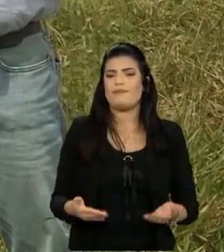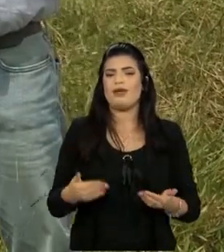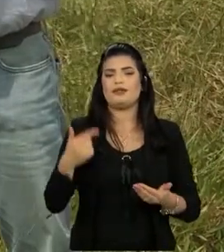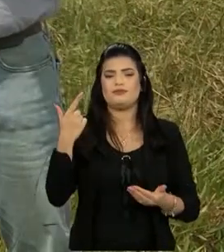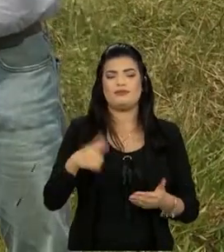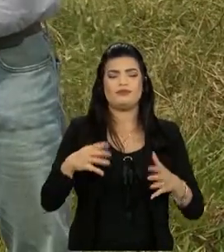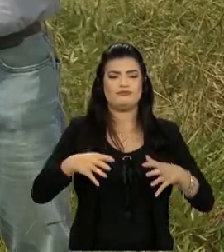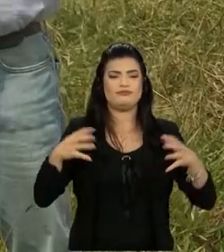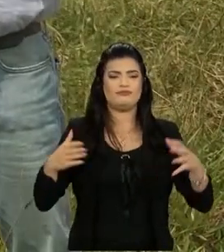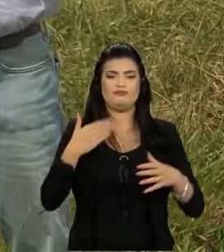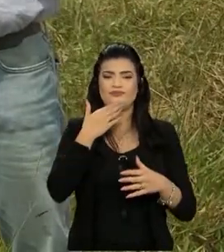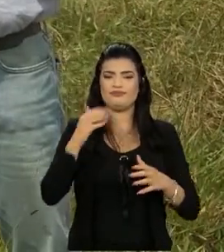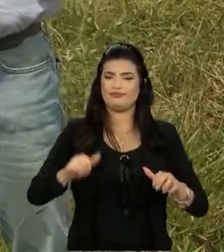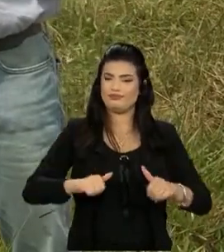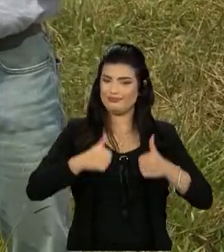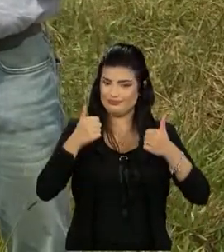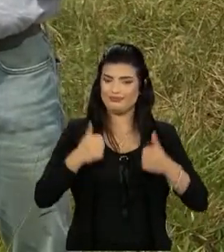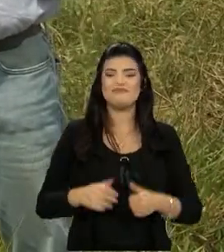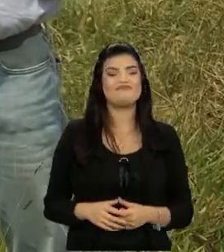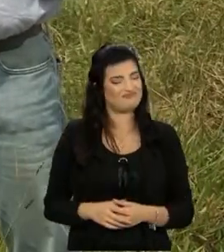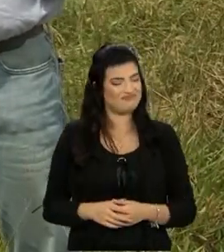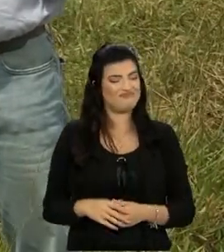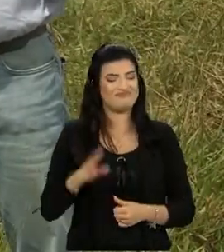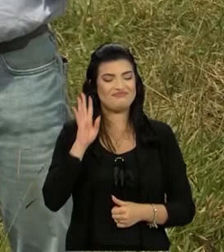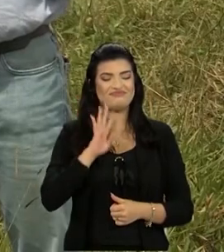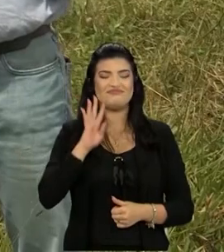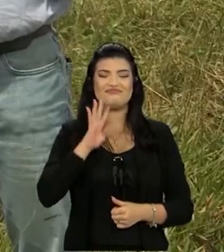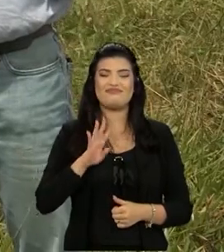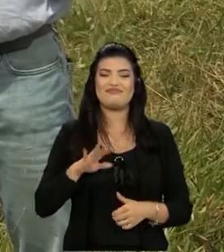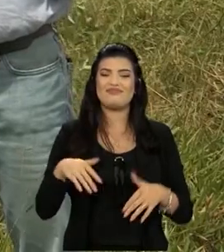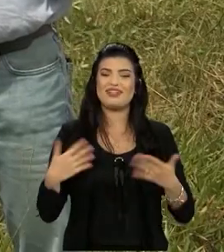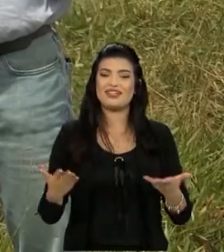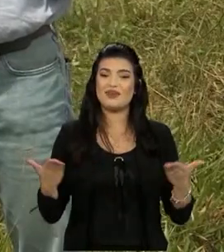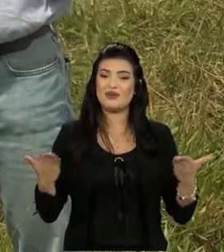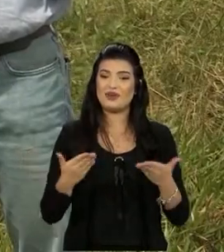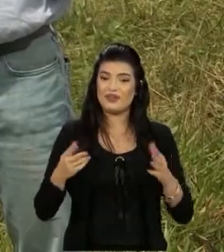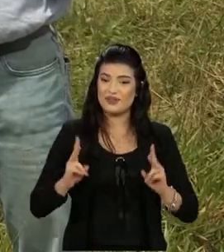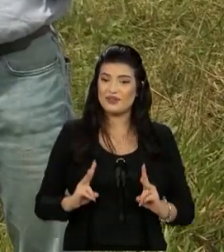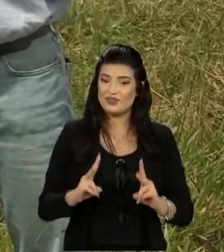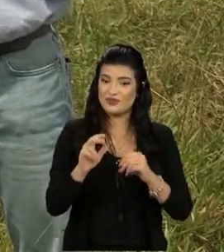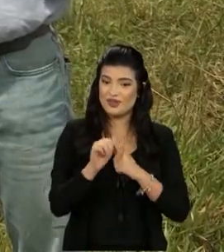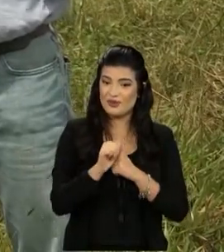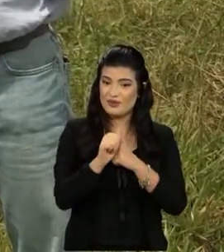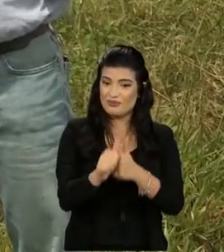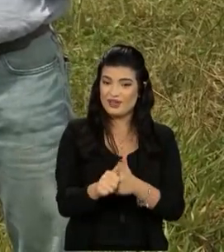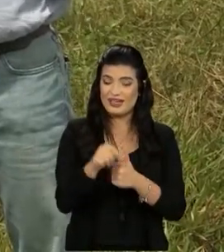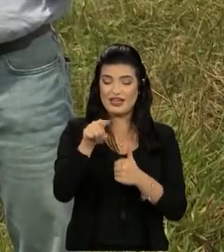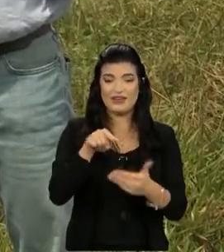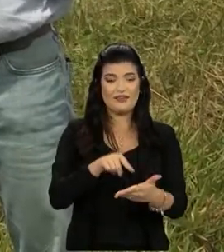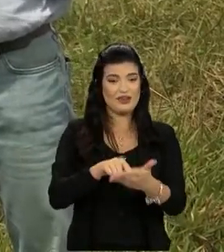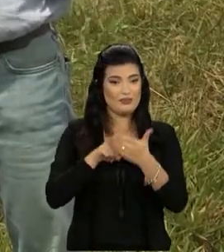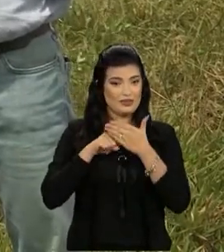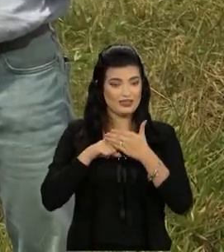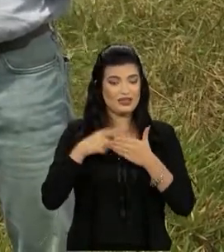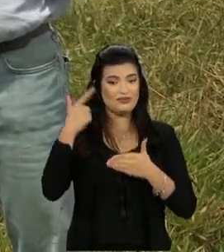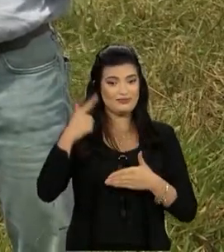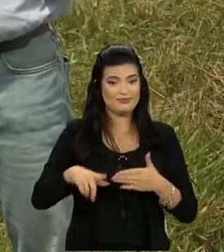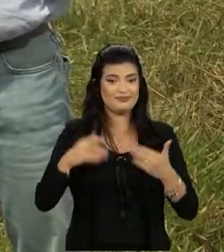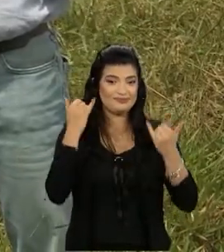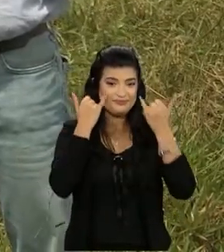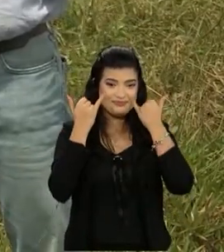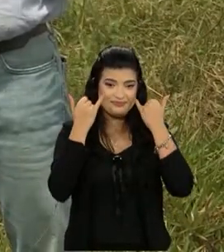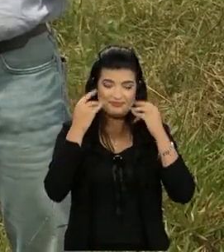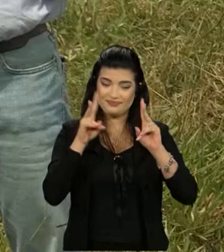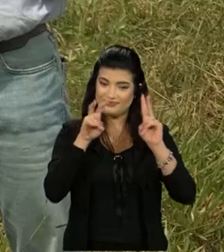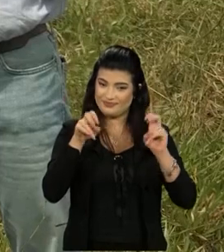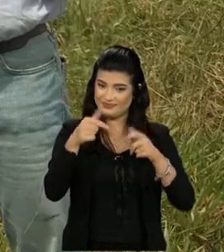vez melhores aí para a indústria de gordura. Legal. Então é seguinte, nós vamos continuar acompanhando. Gustavo vai continuar nos municiando de informações sobre esse